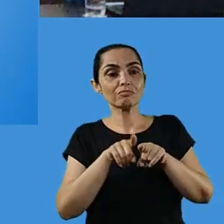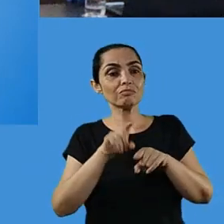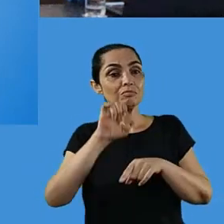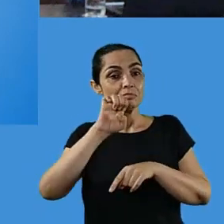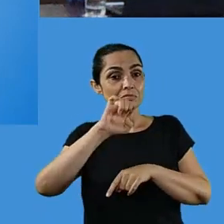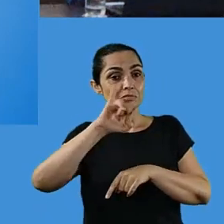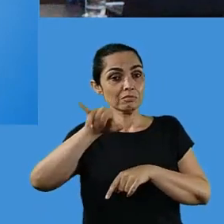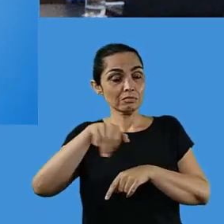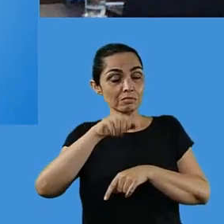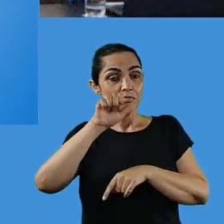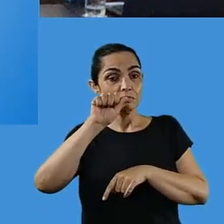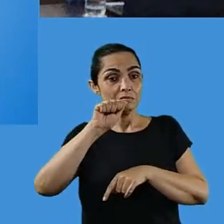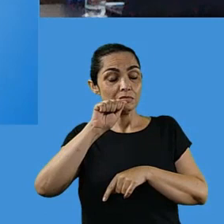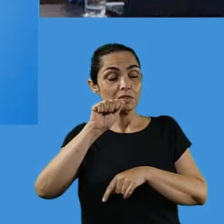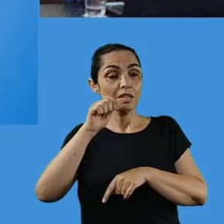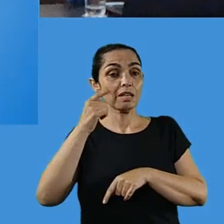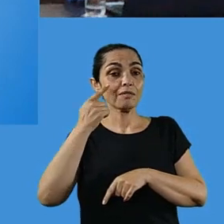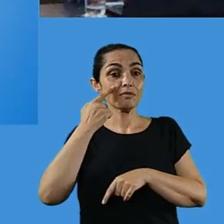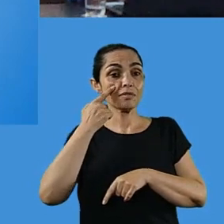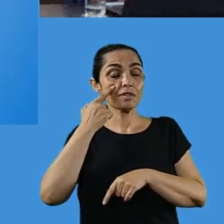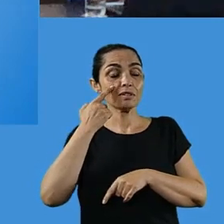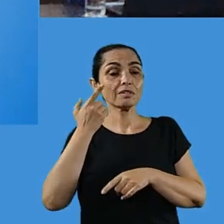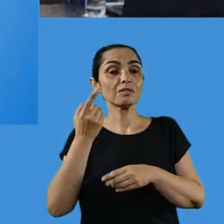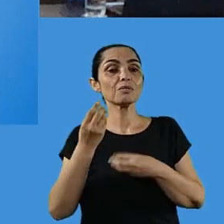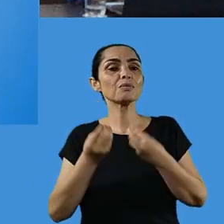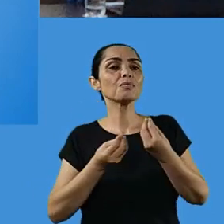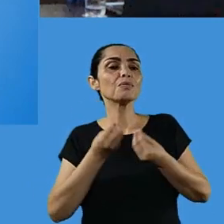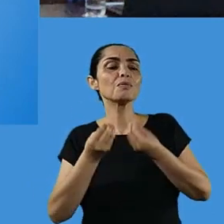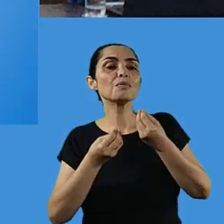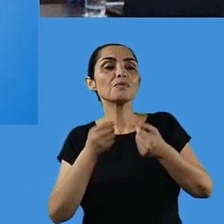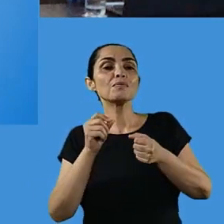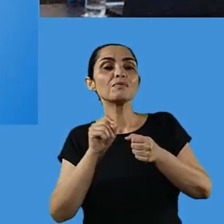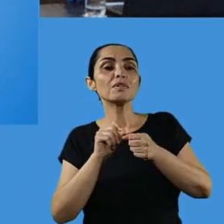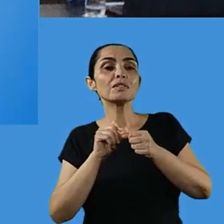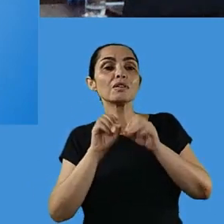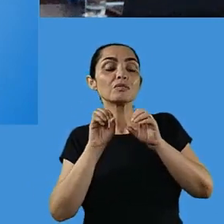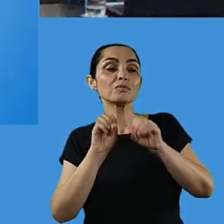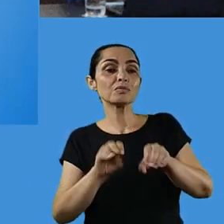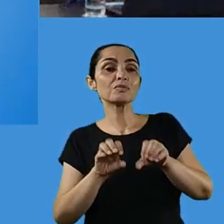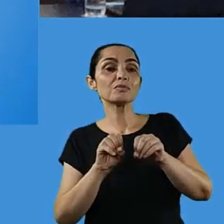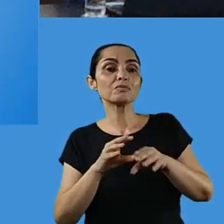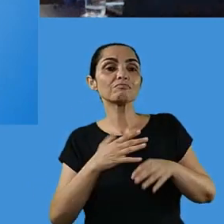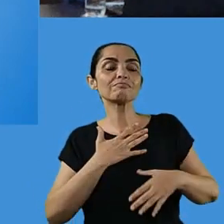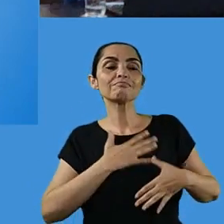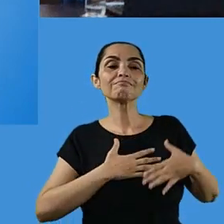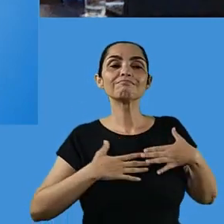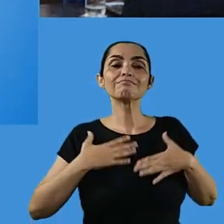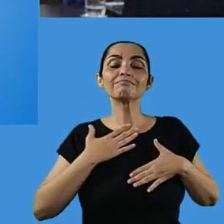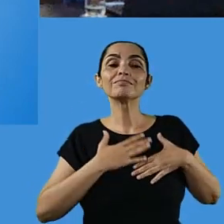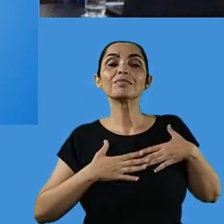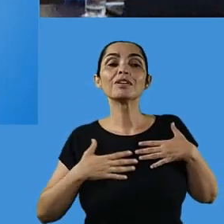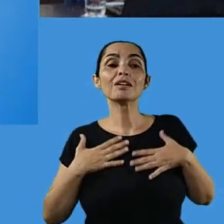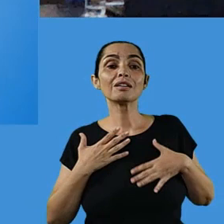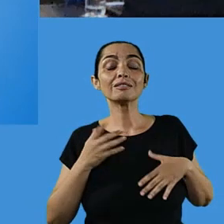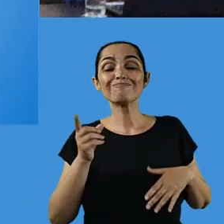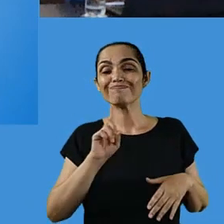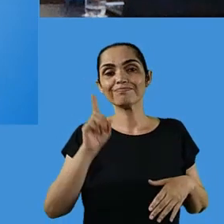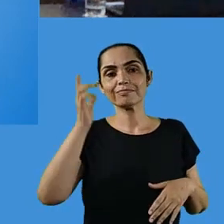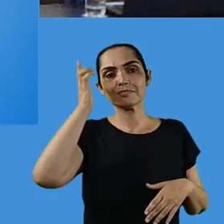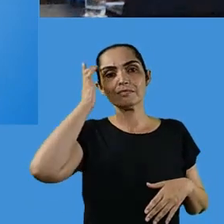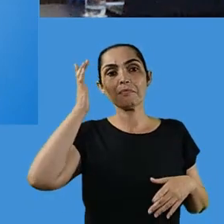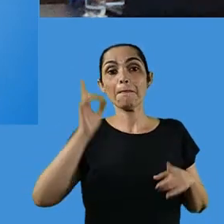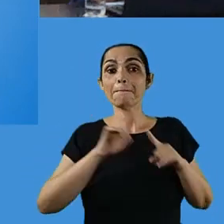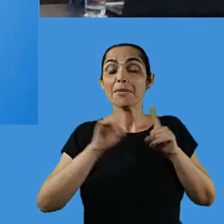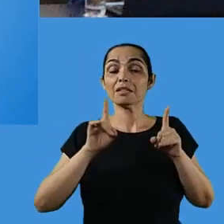sugestão da EJA, da DED, consiste, primeiro, fazer a aula coisa prazerosa,